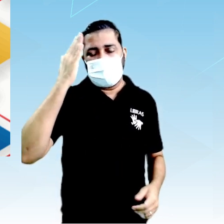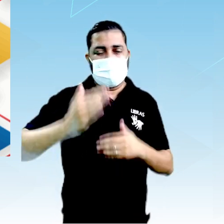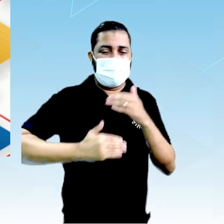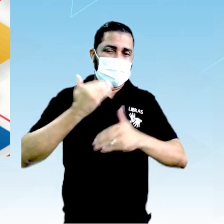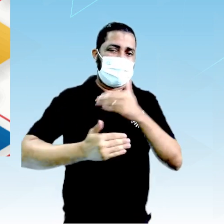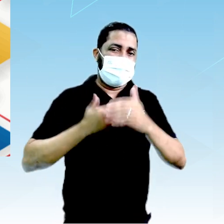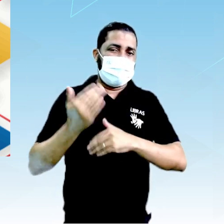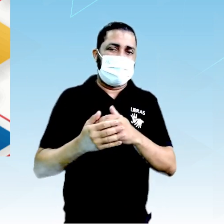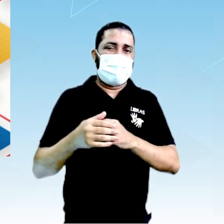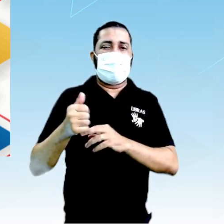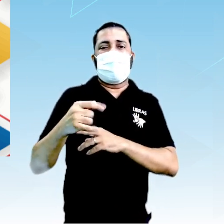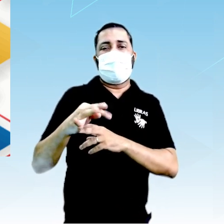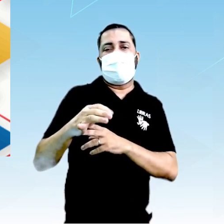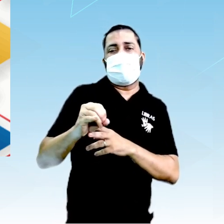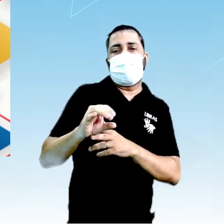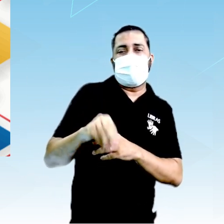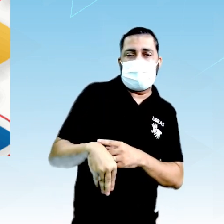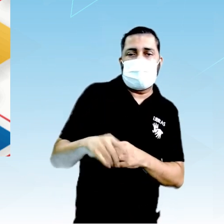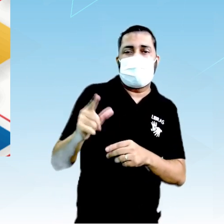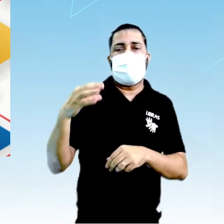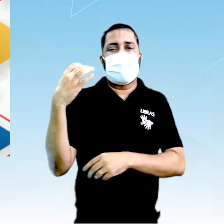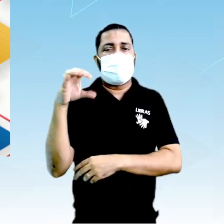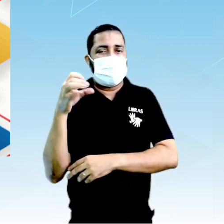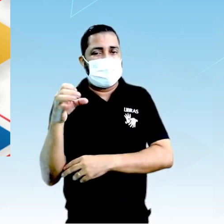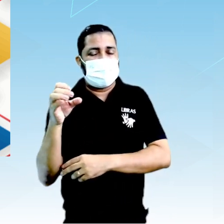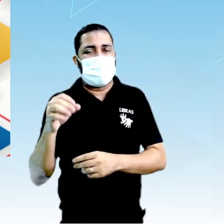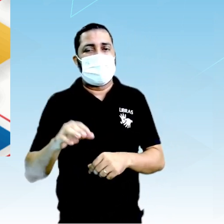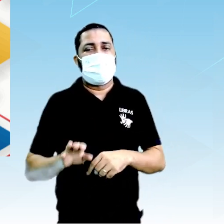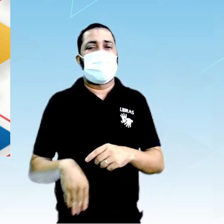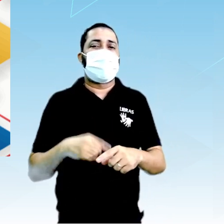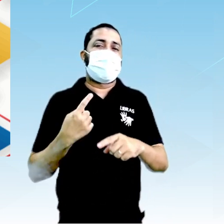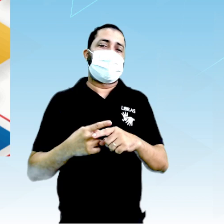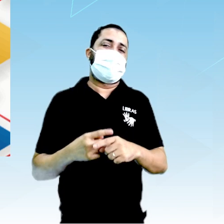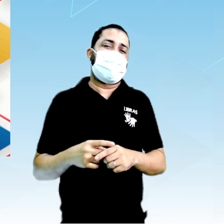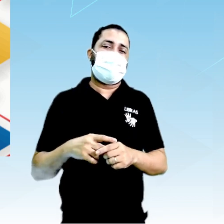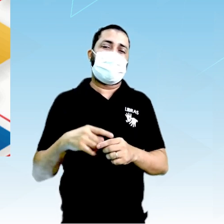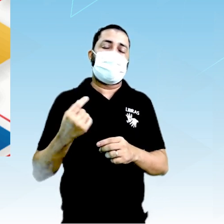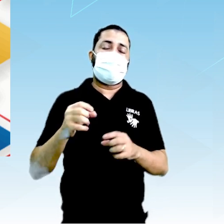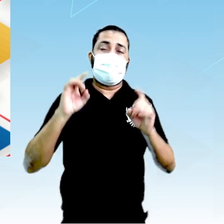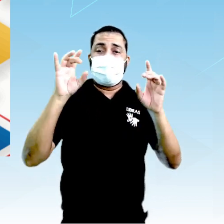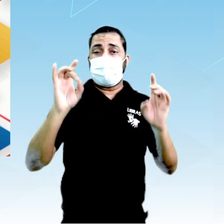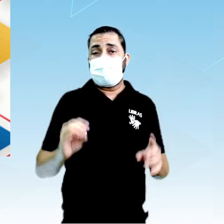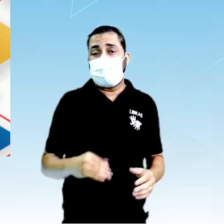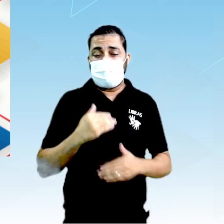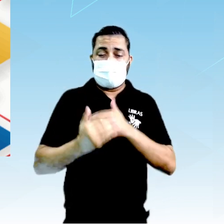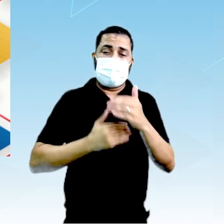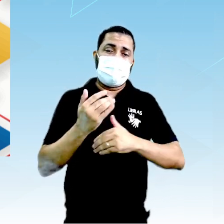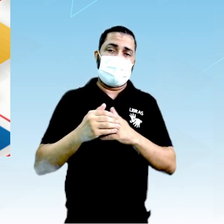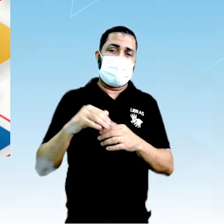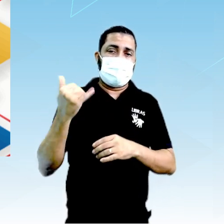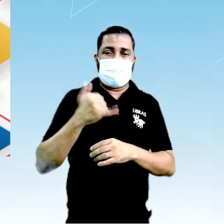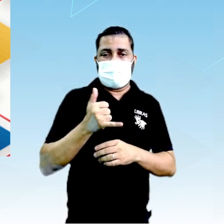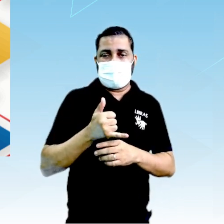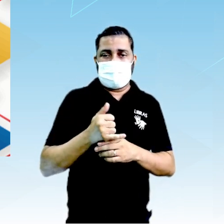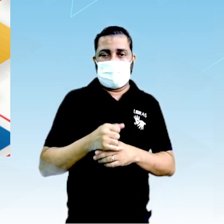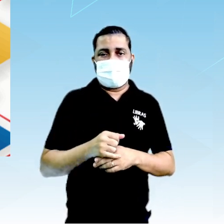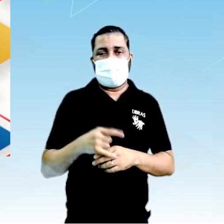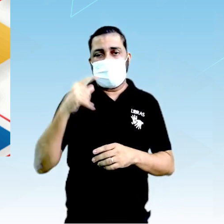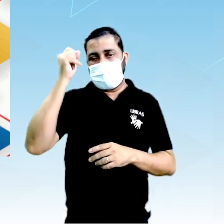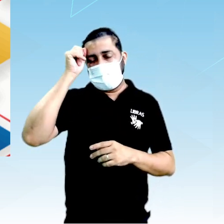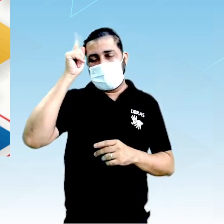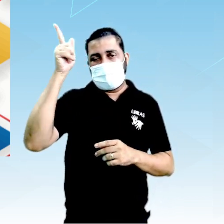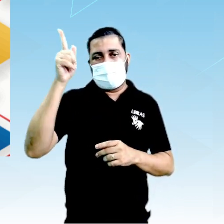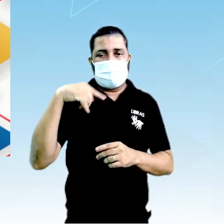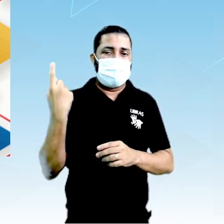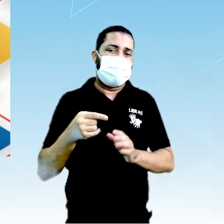evolução do átomo, a evolução da ciência, mais especificamente, evolução da química. pegou aí a ideia? Então, o